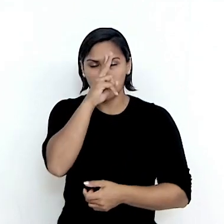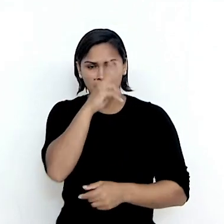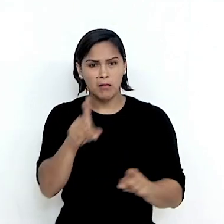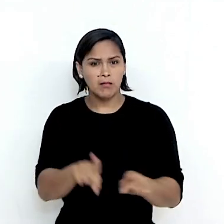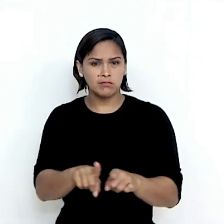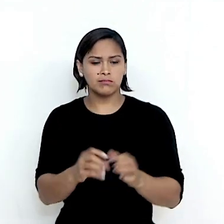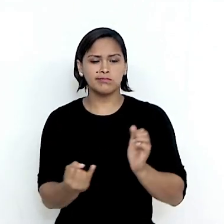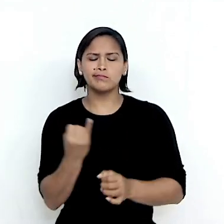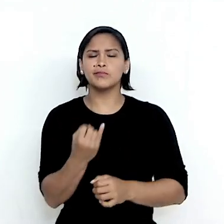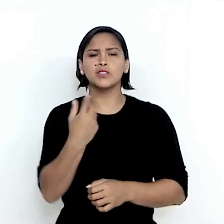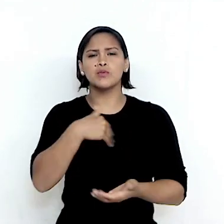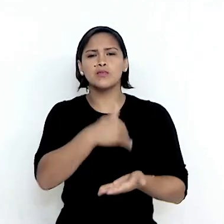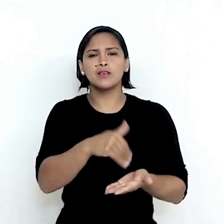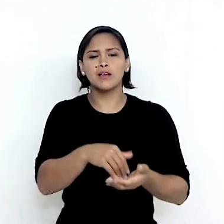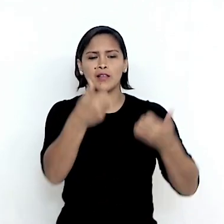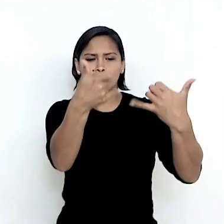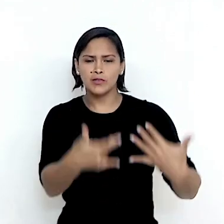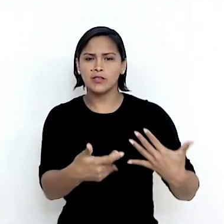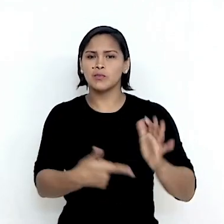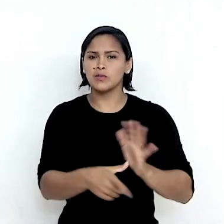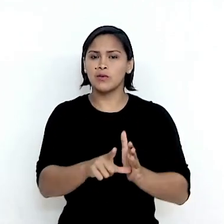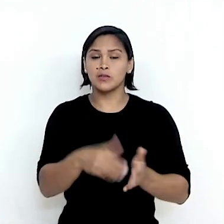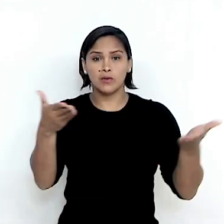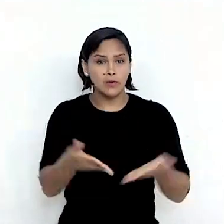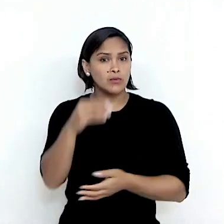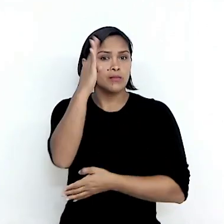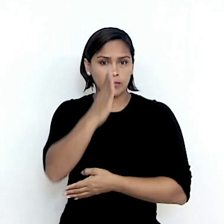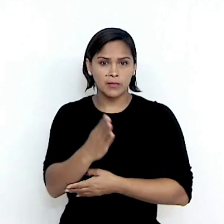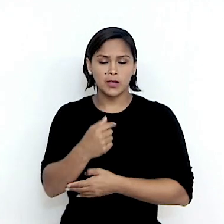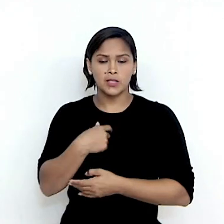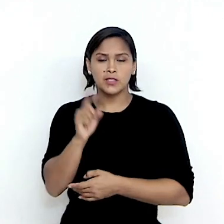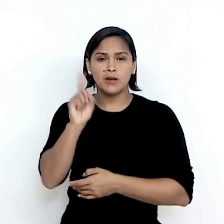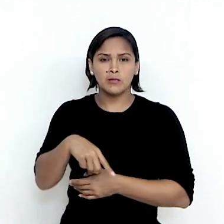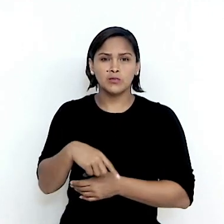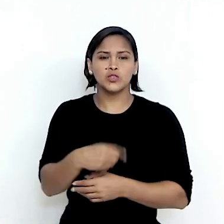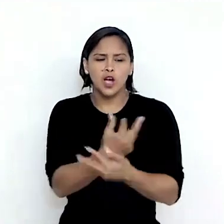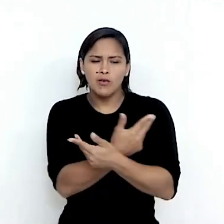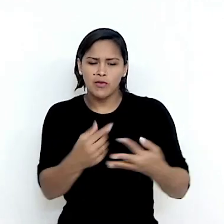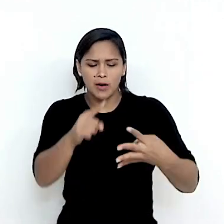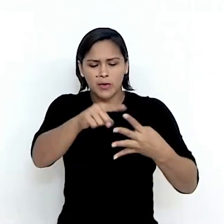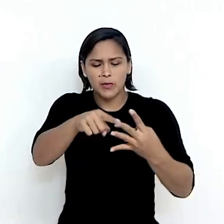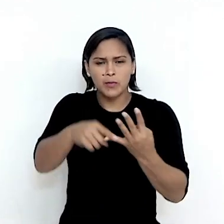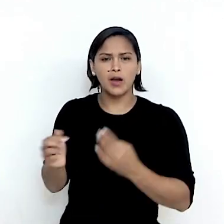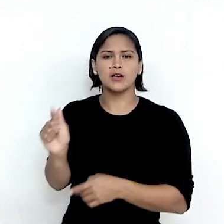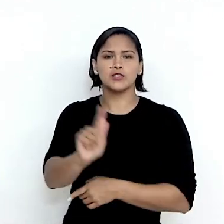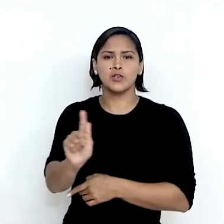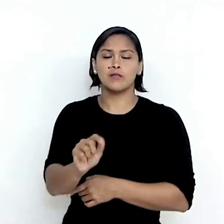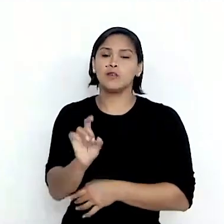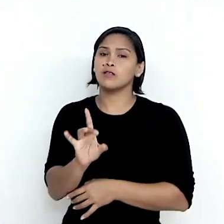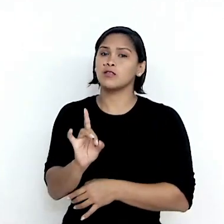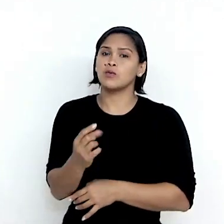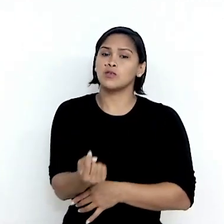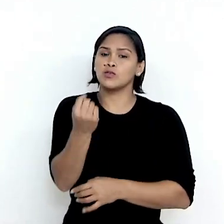salientar o que o secretário executivo já mencionou. Hoje o Brasil, por suas vicissitudes geográficas, não